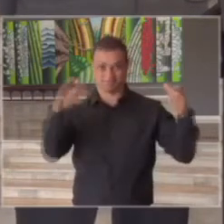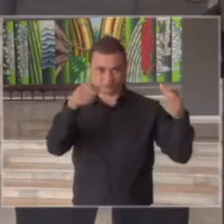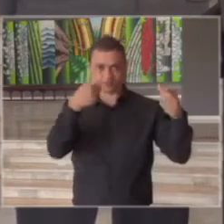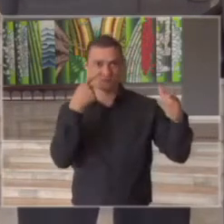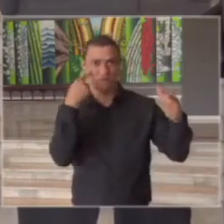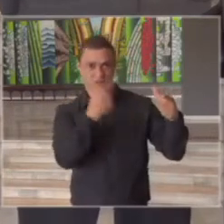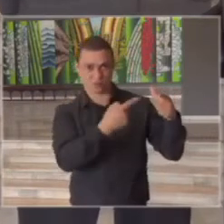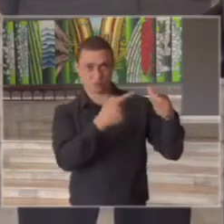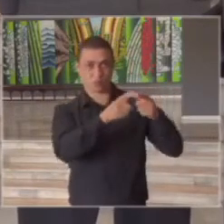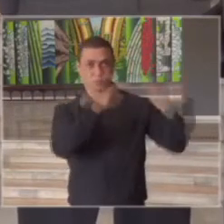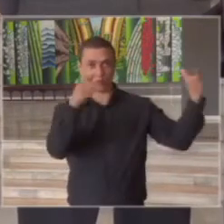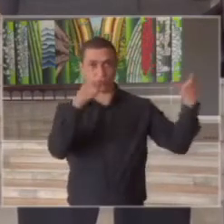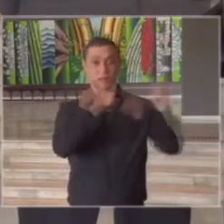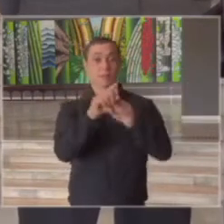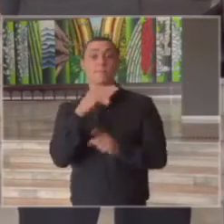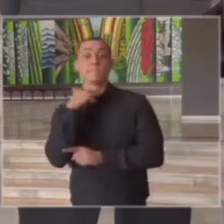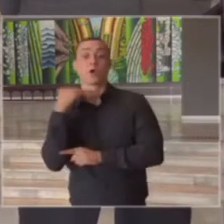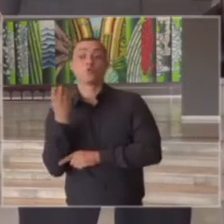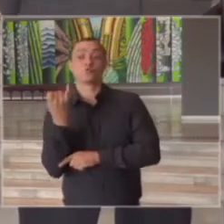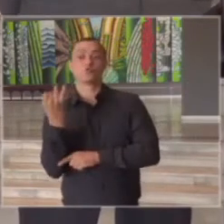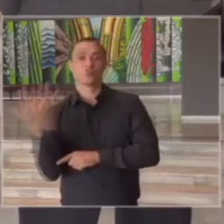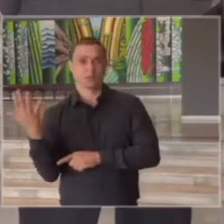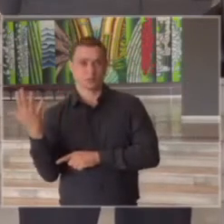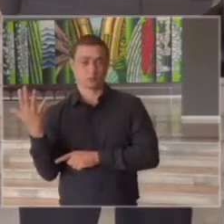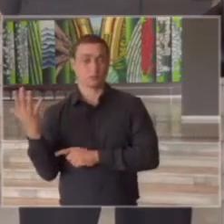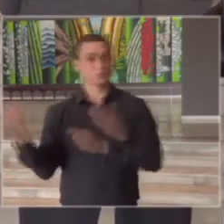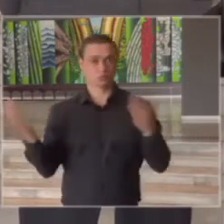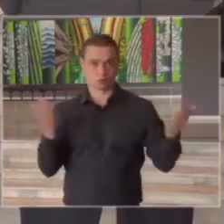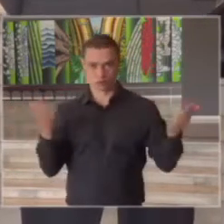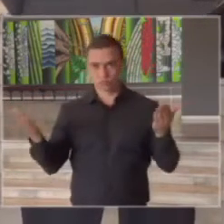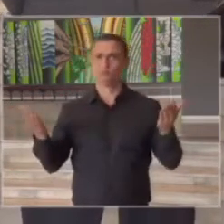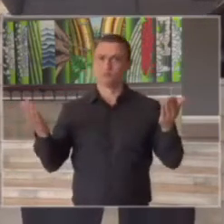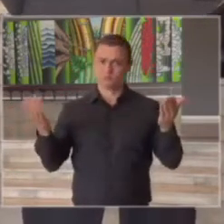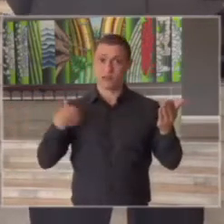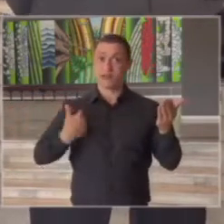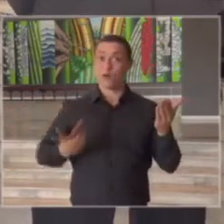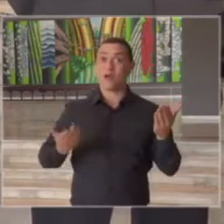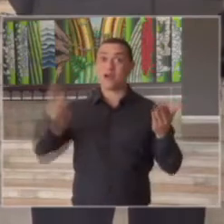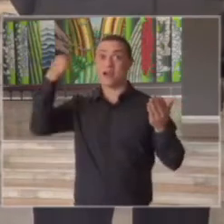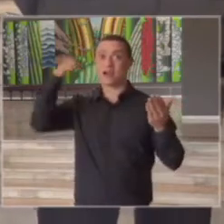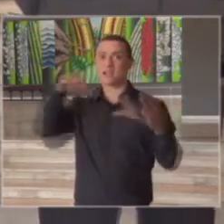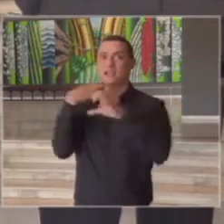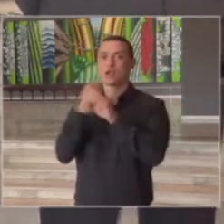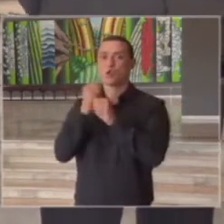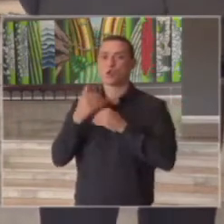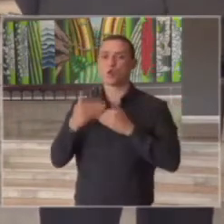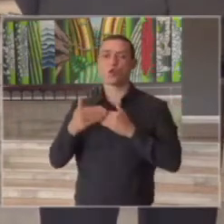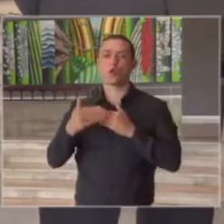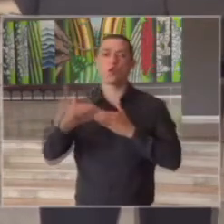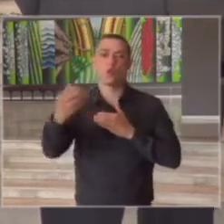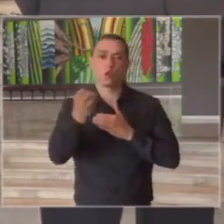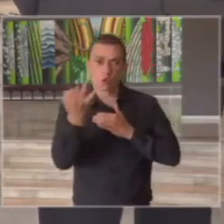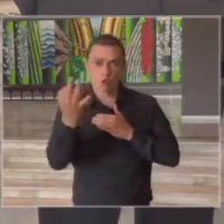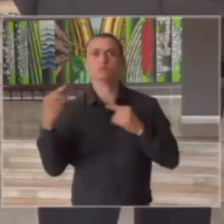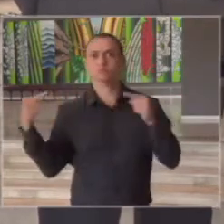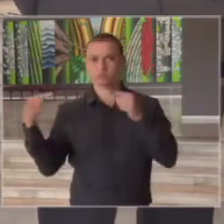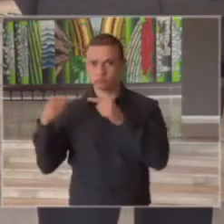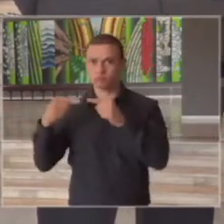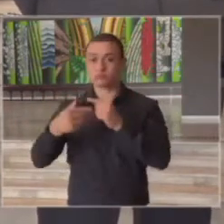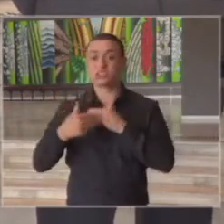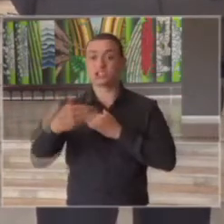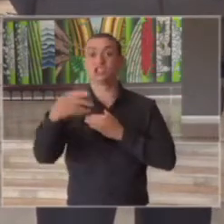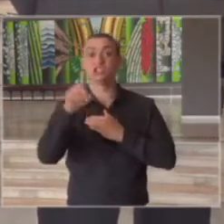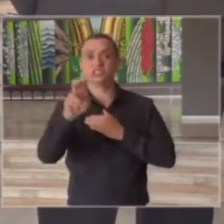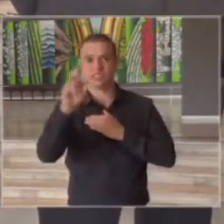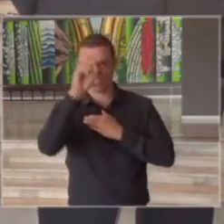viram como o número de óbitos estão dentro do do nosso cenário para próximos 15 dias a